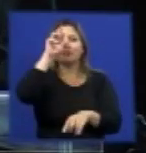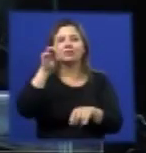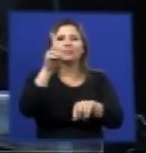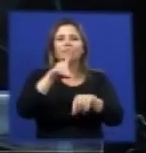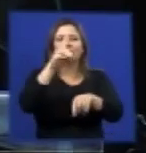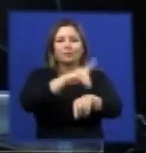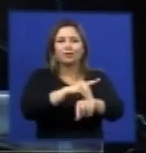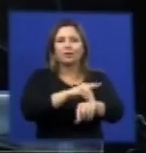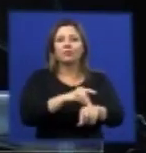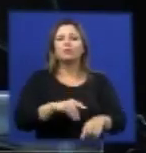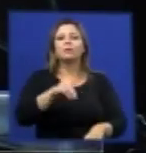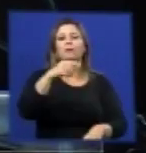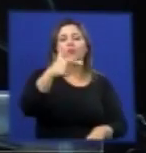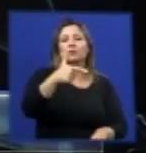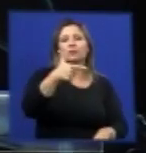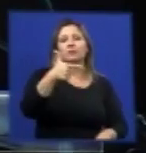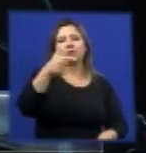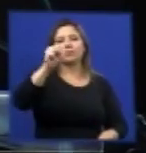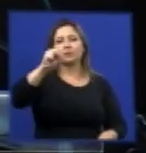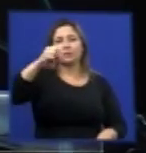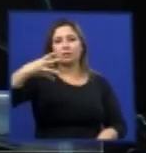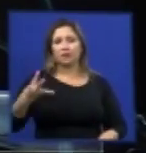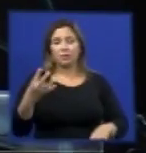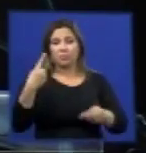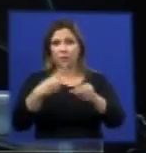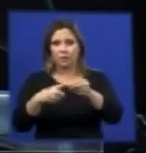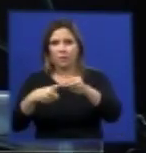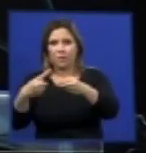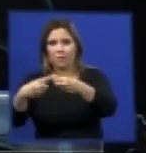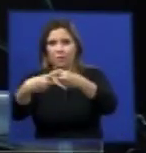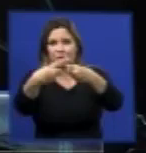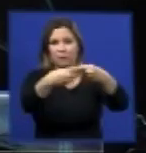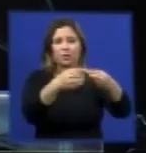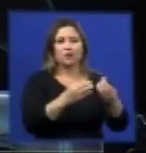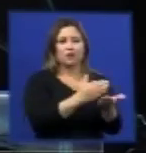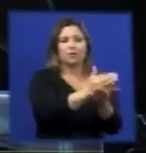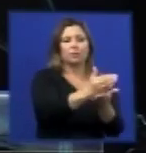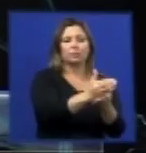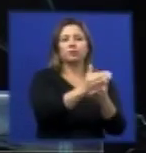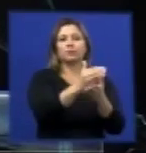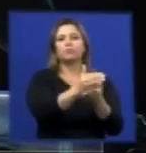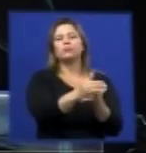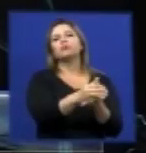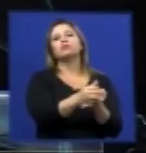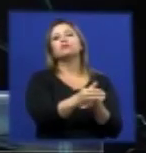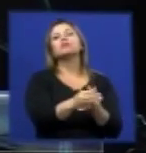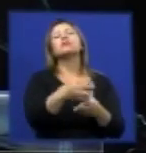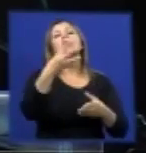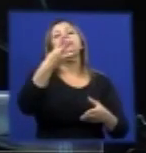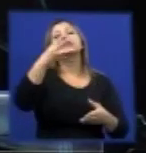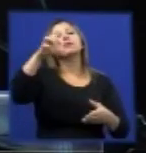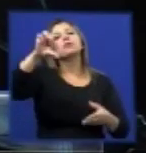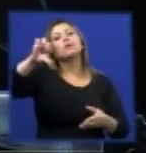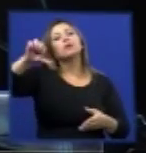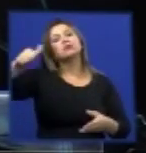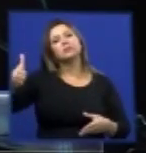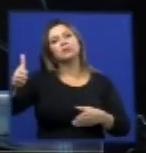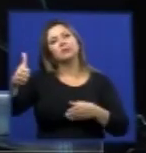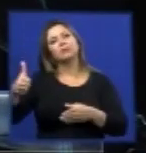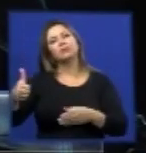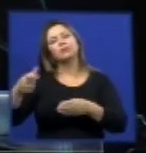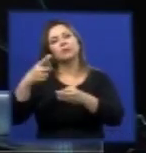em 284 municípios depois ele apareceu com 491